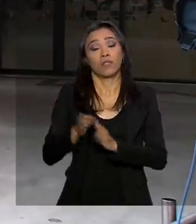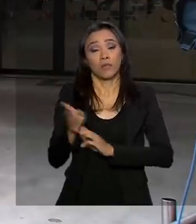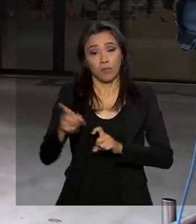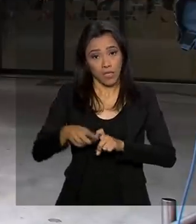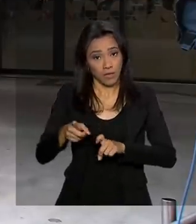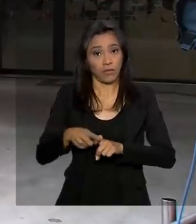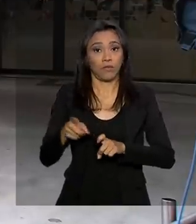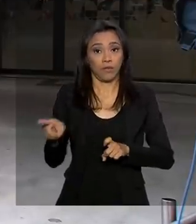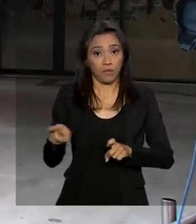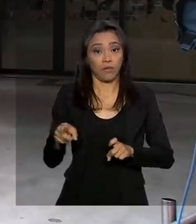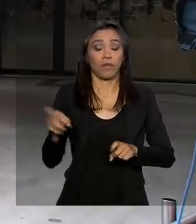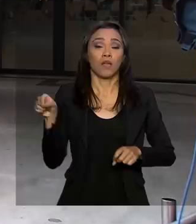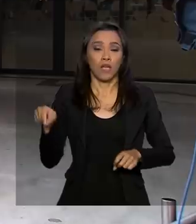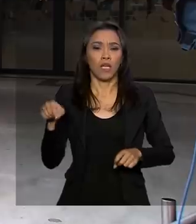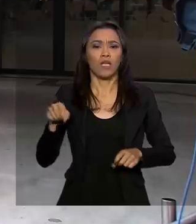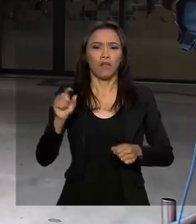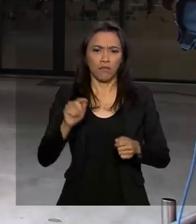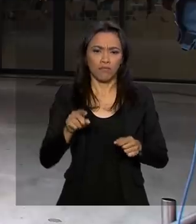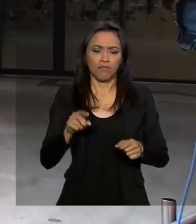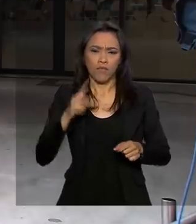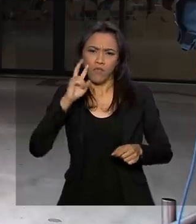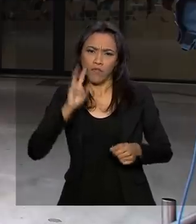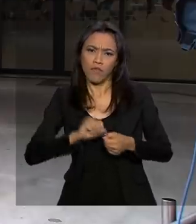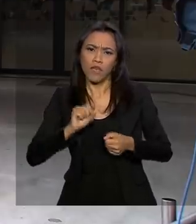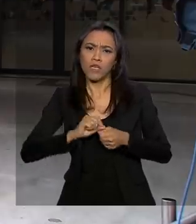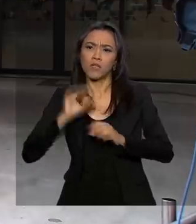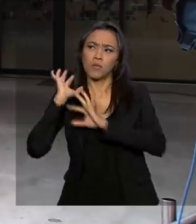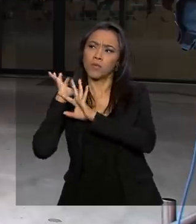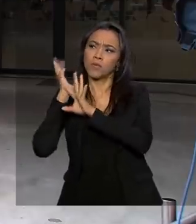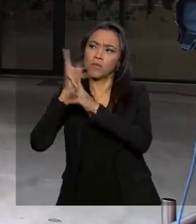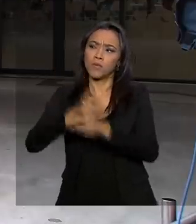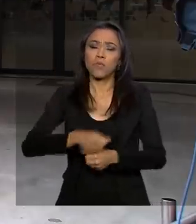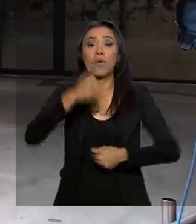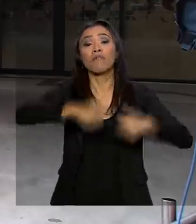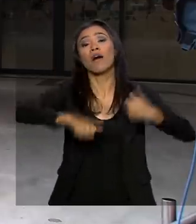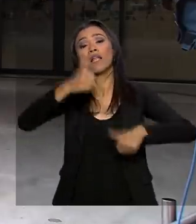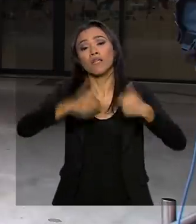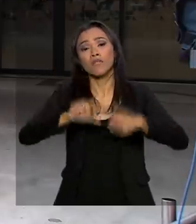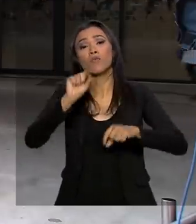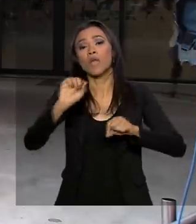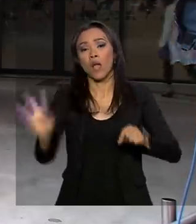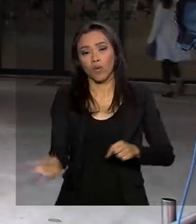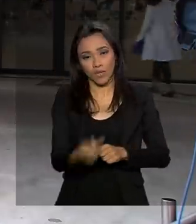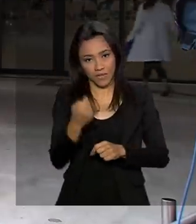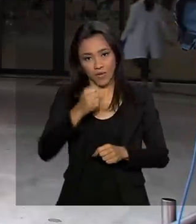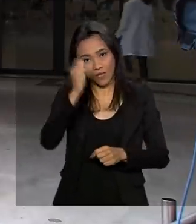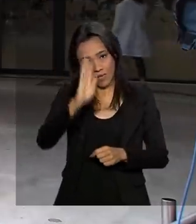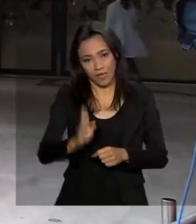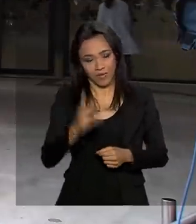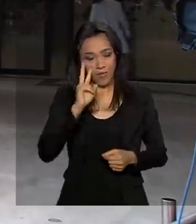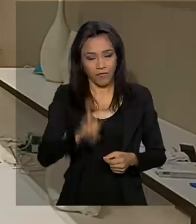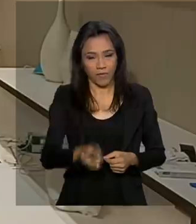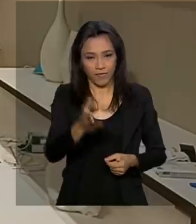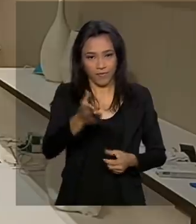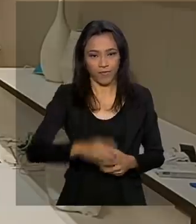Jair Bolsonaro fez uma avaliação do que aconteceu no país na última semana. Vamos ver o que ele disse.